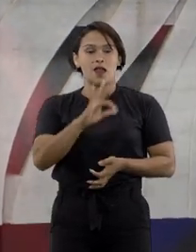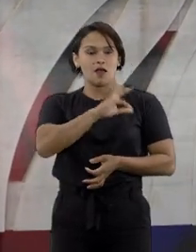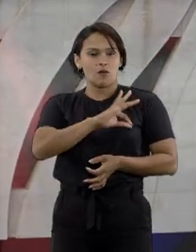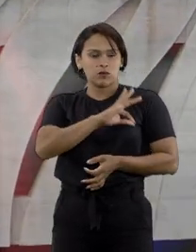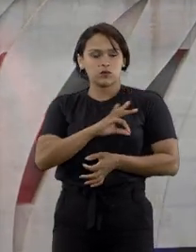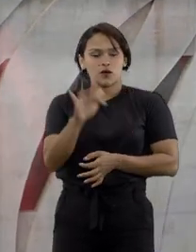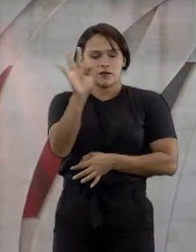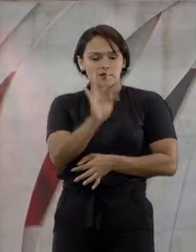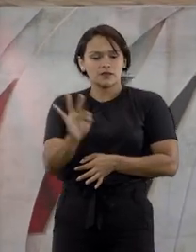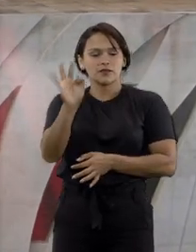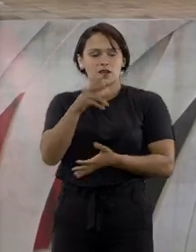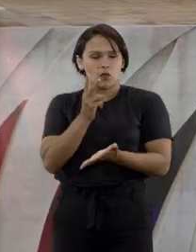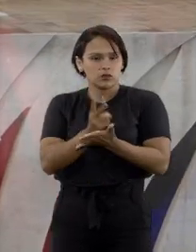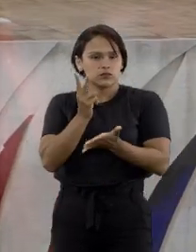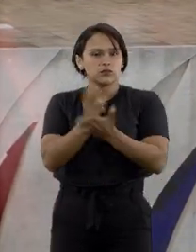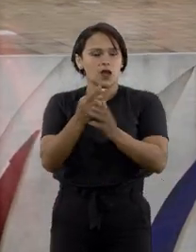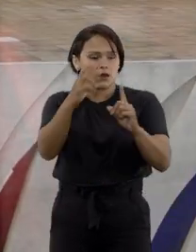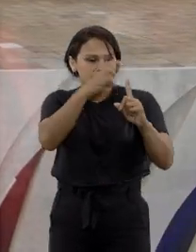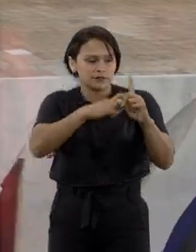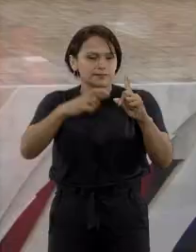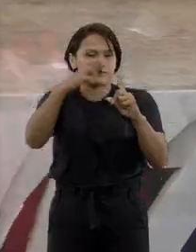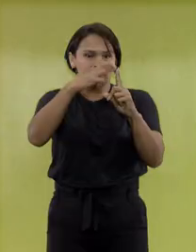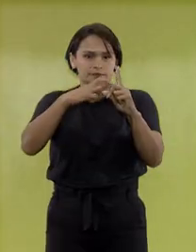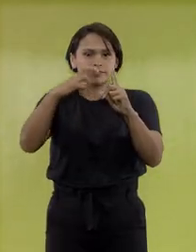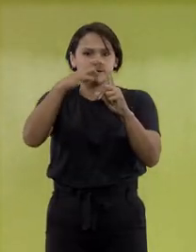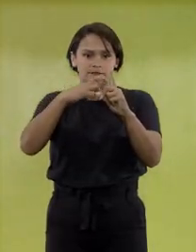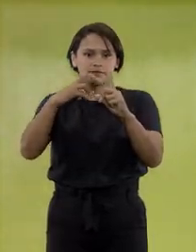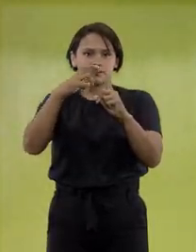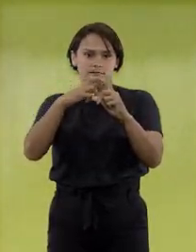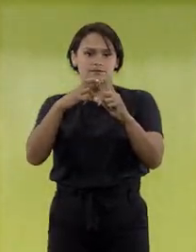A Polícia Federal continua com as investigações.